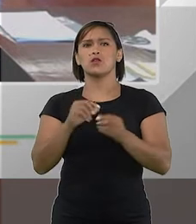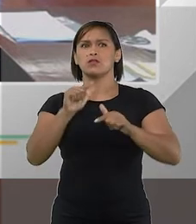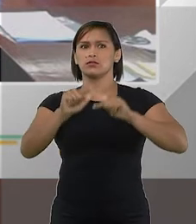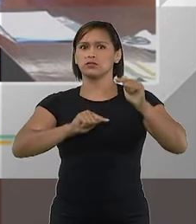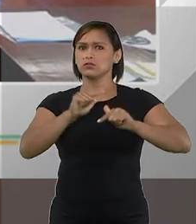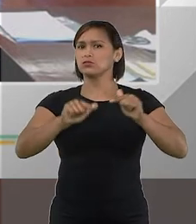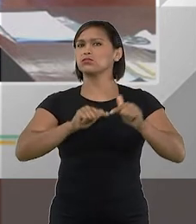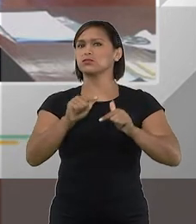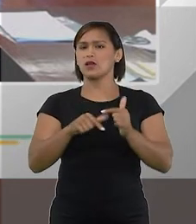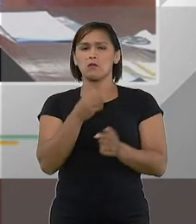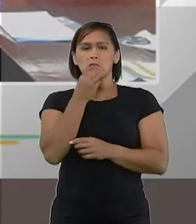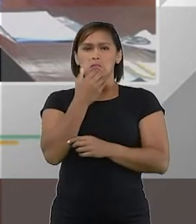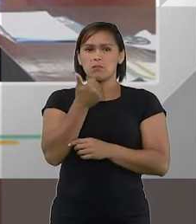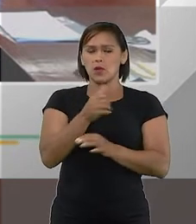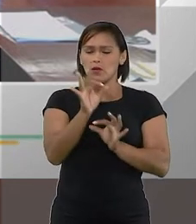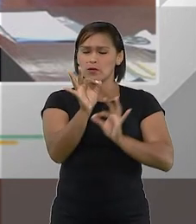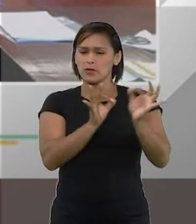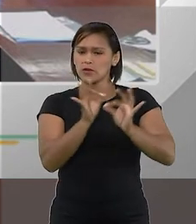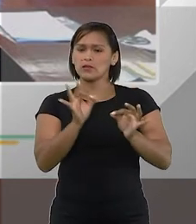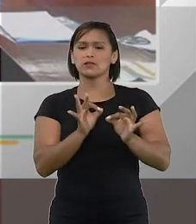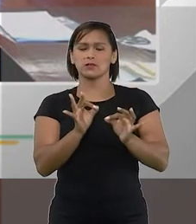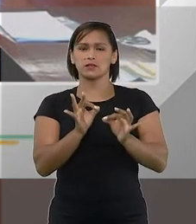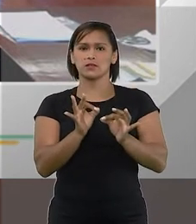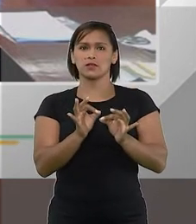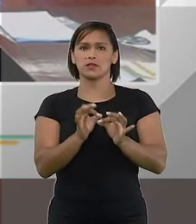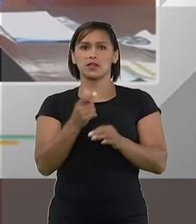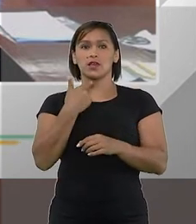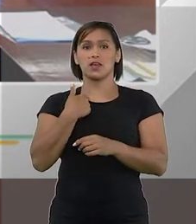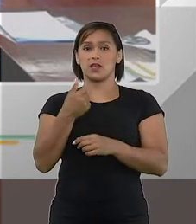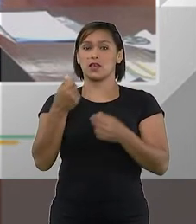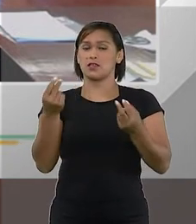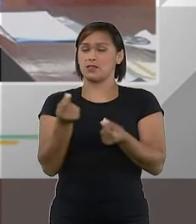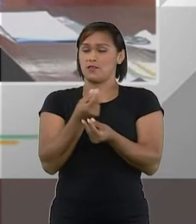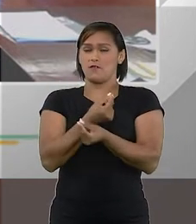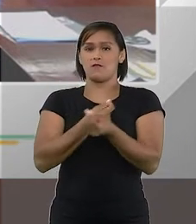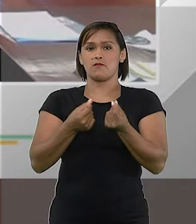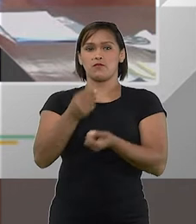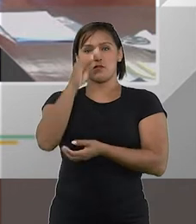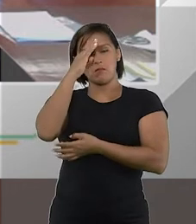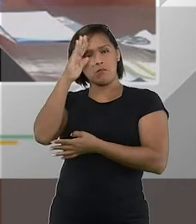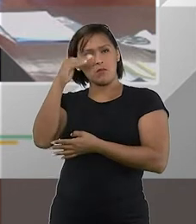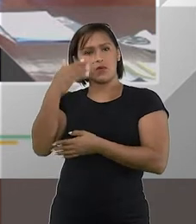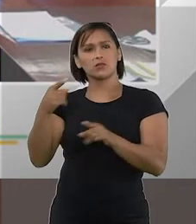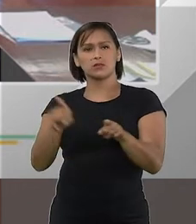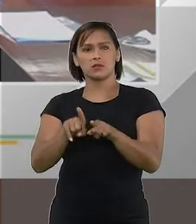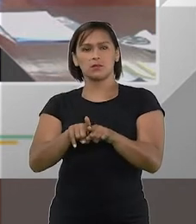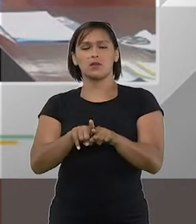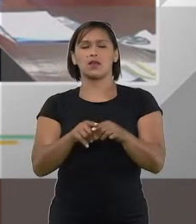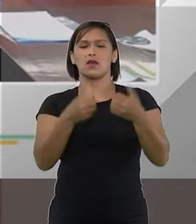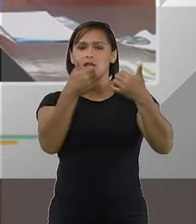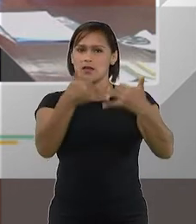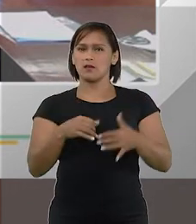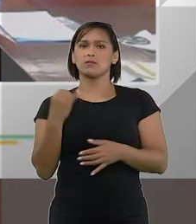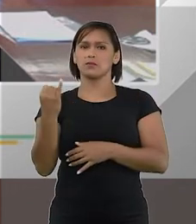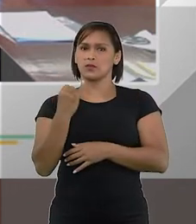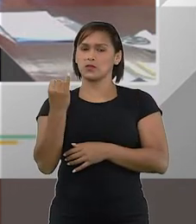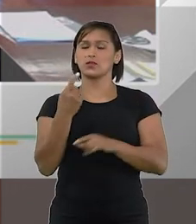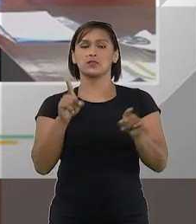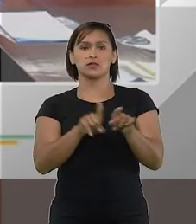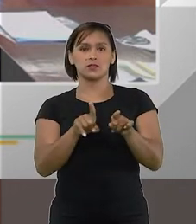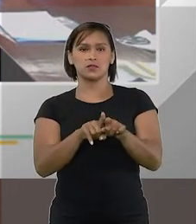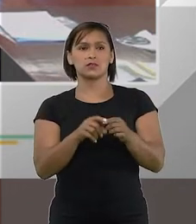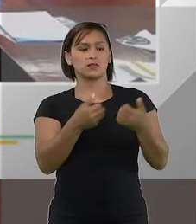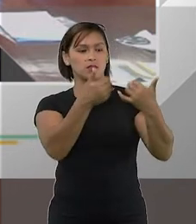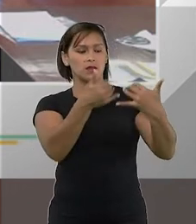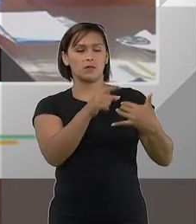trabalho extremamente bem feito e que logrou bastante sucesso, essa louvação é importante e